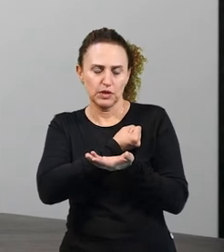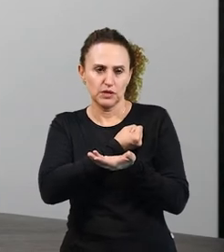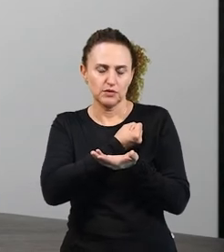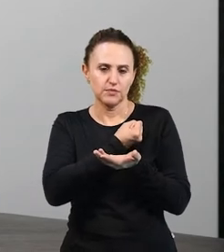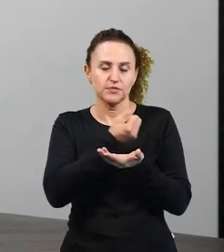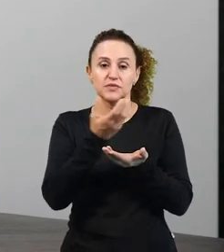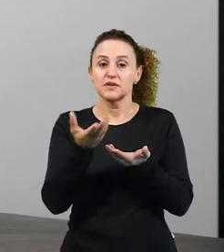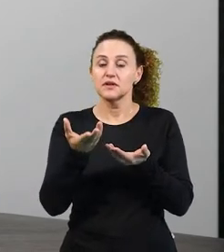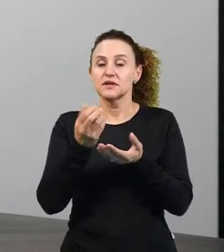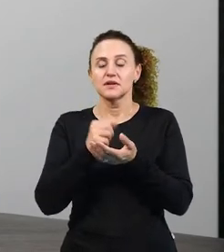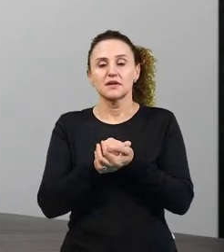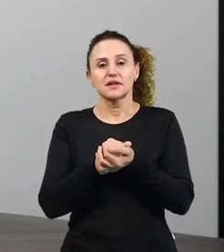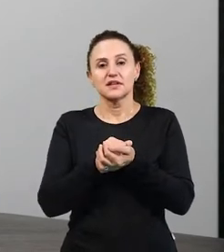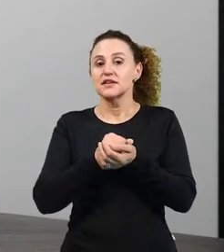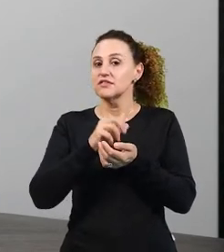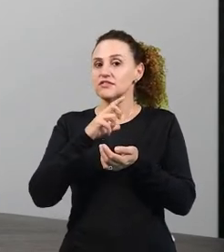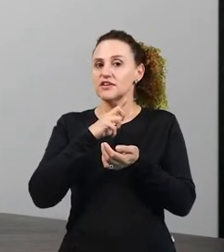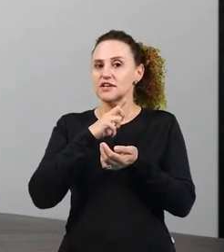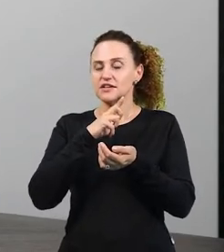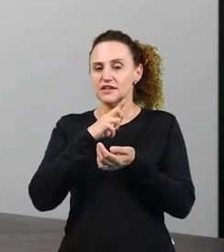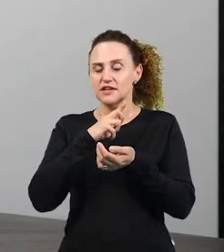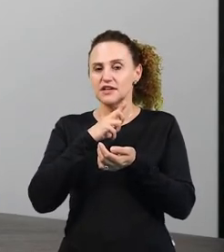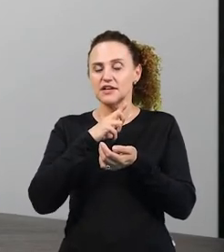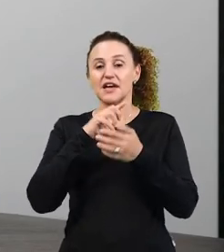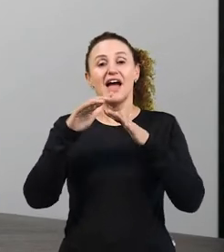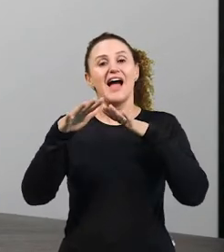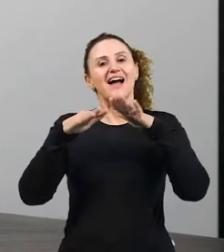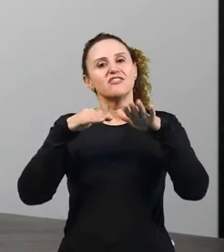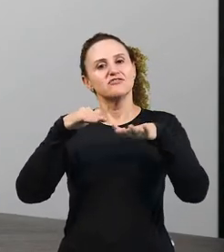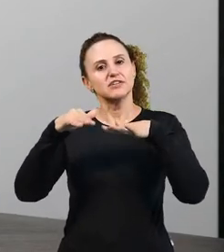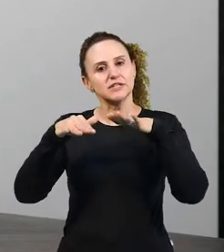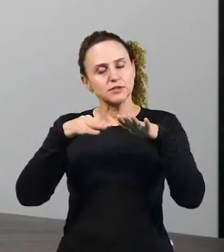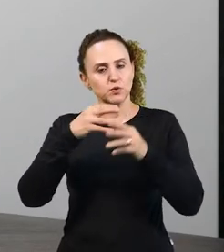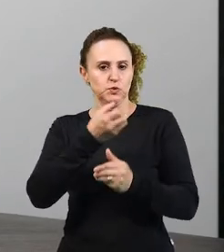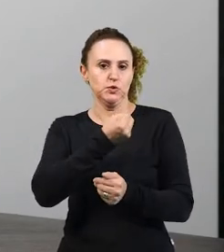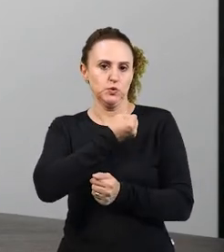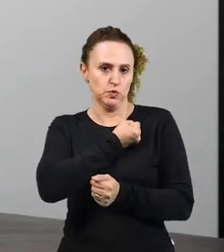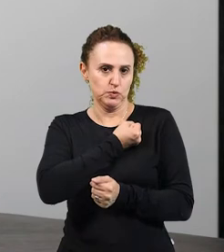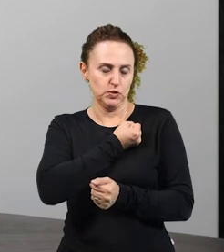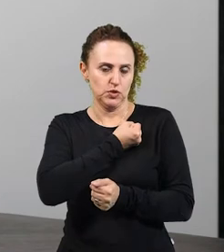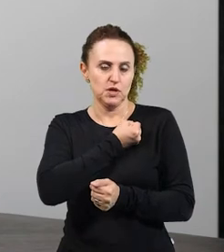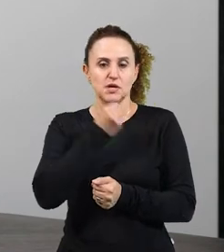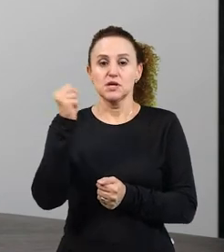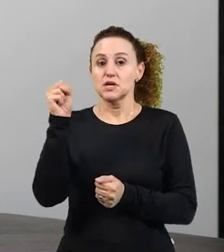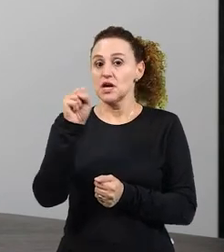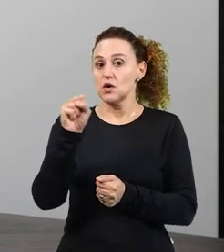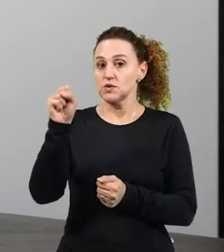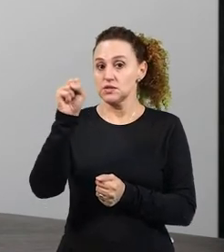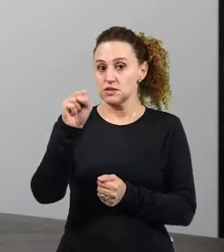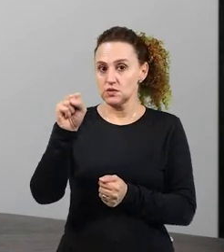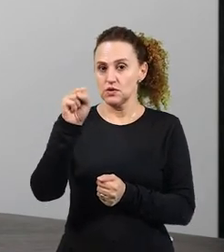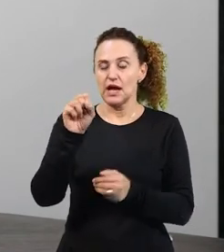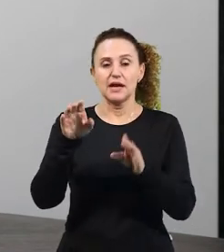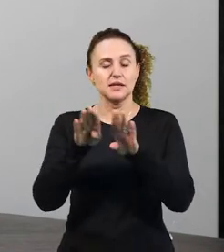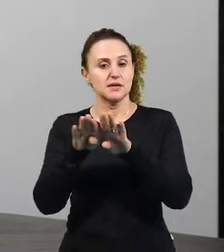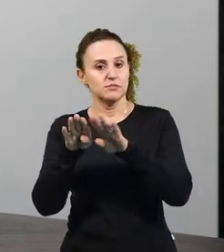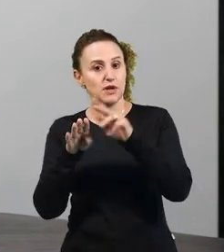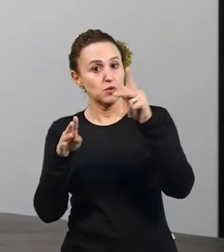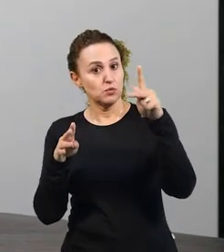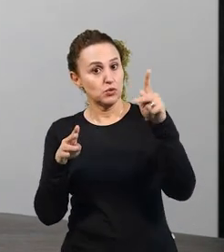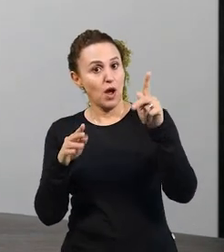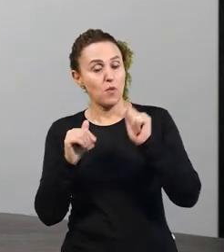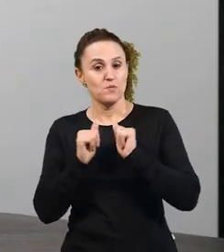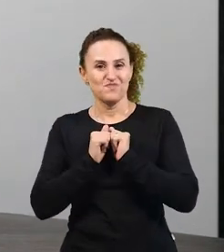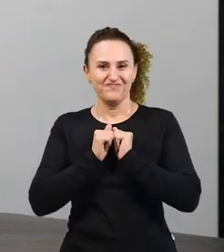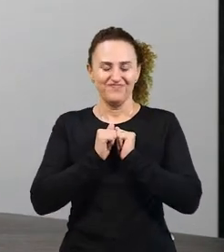nominal vai ter a flexão de número, que é o singular e o plural. É a mesma coisa. Como